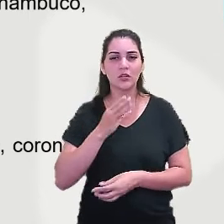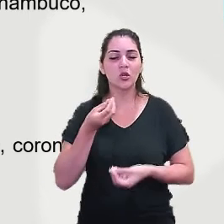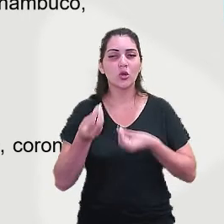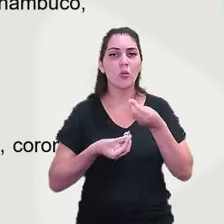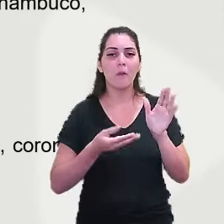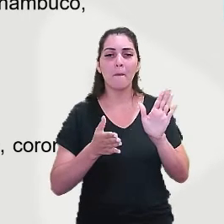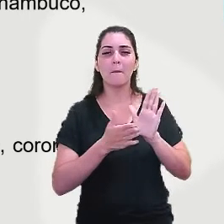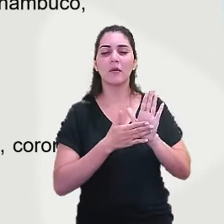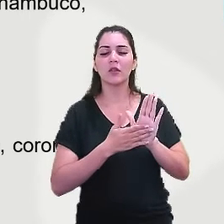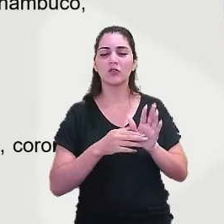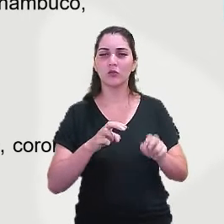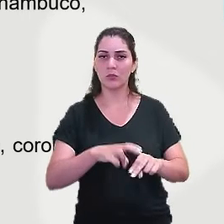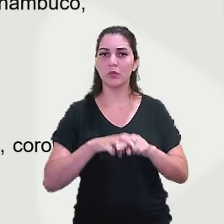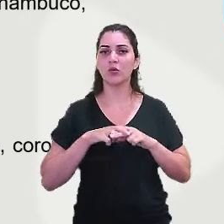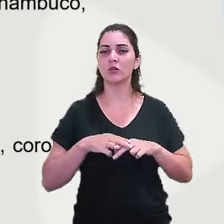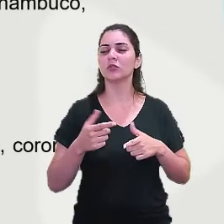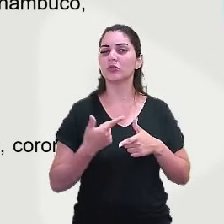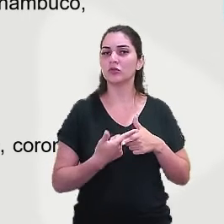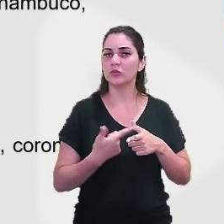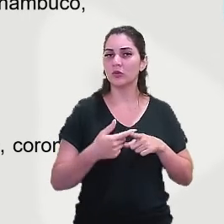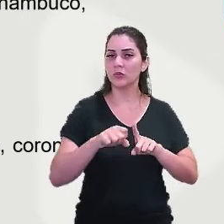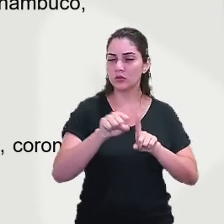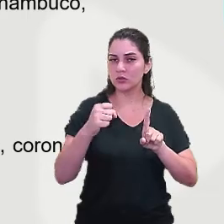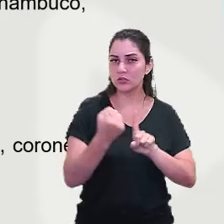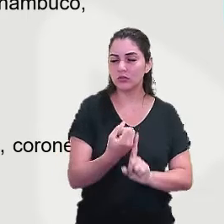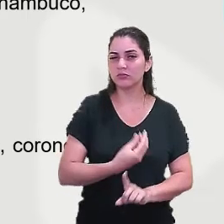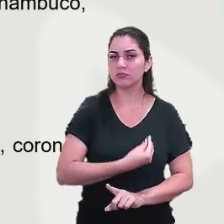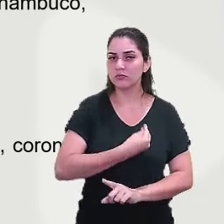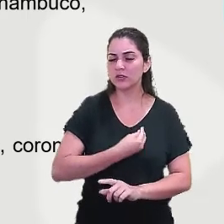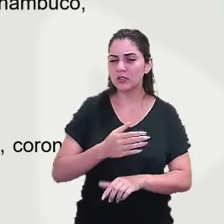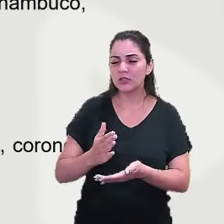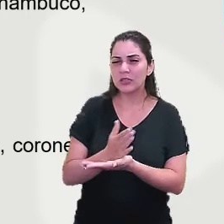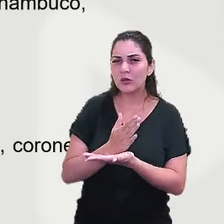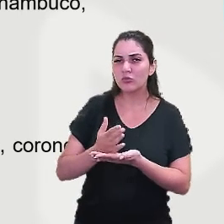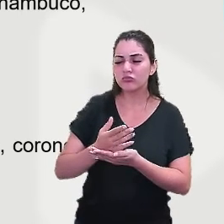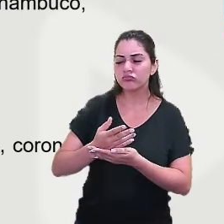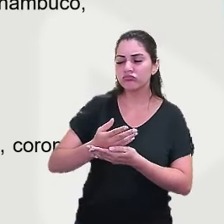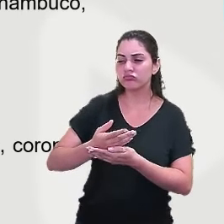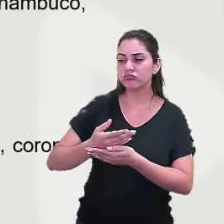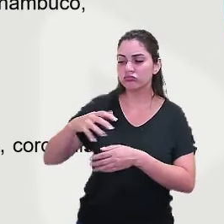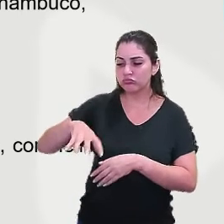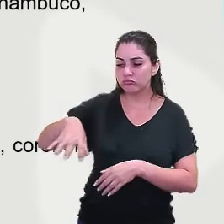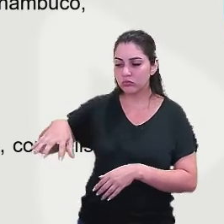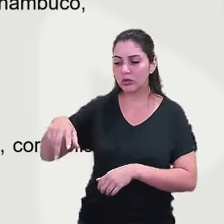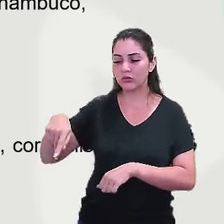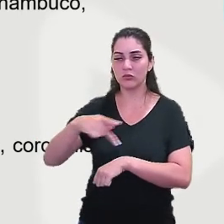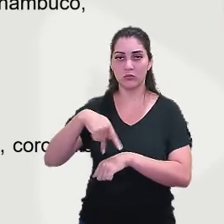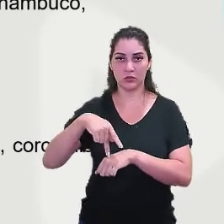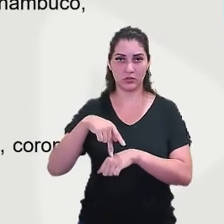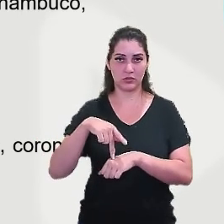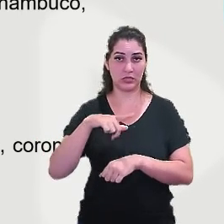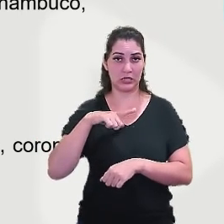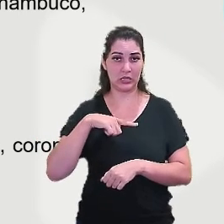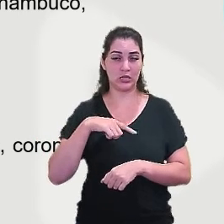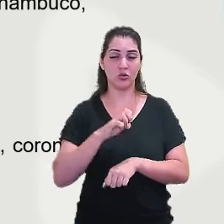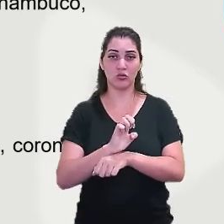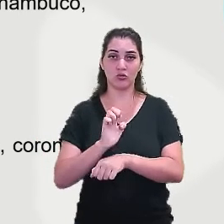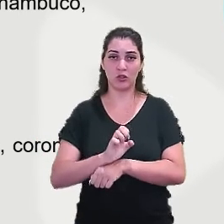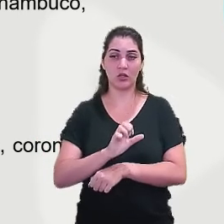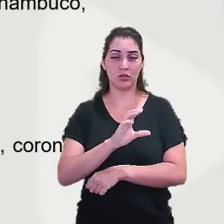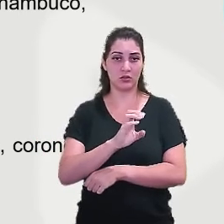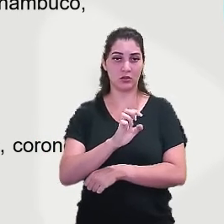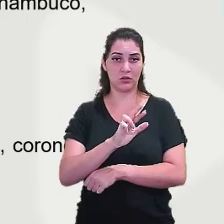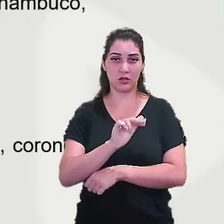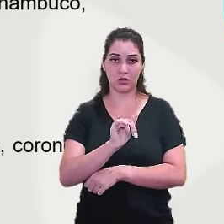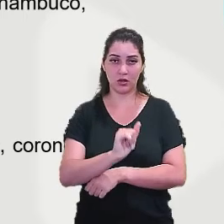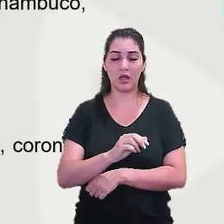injustiças sociais vivenciadas em algumas regiões do país. Atuaram em cidades do estado do Ceará, Rio Grande